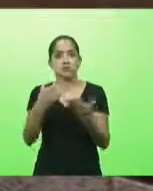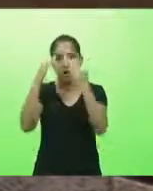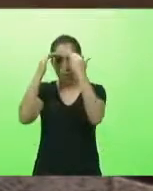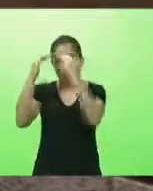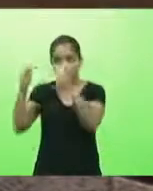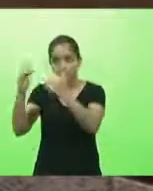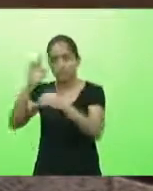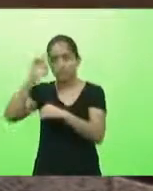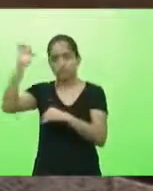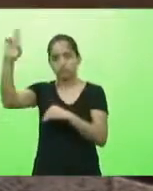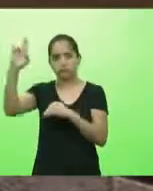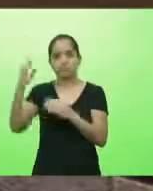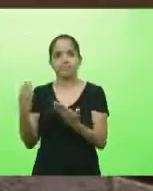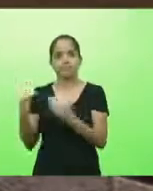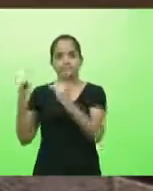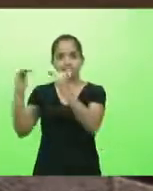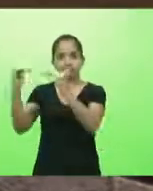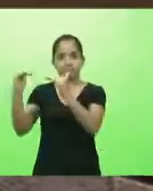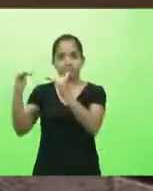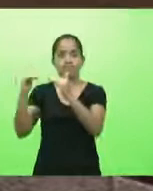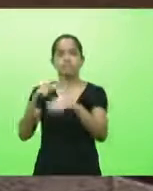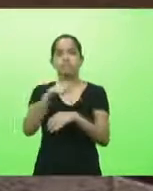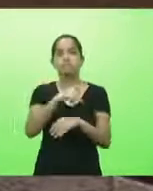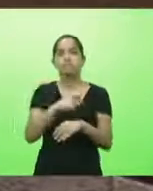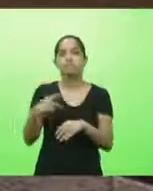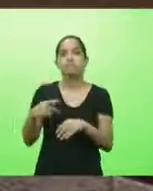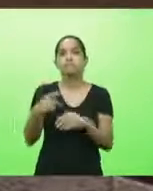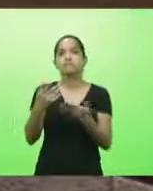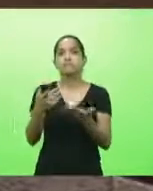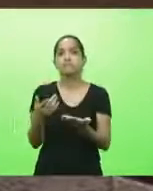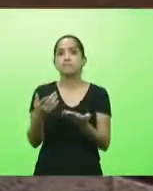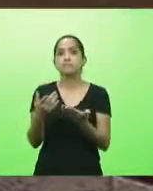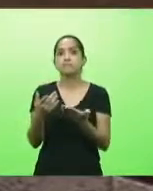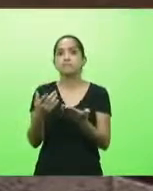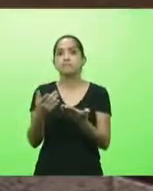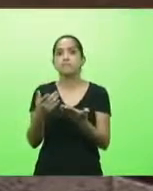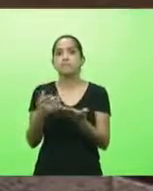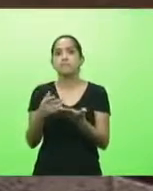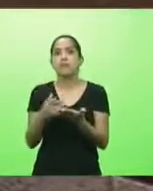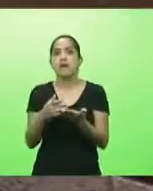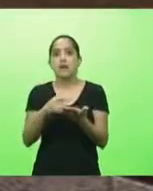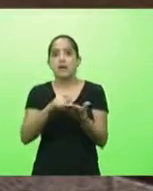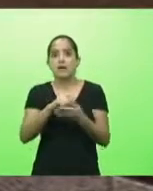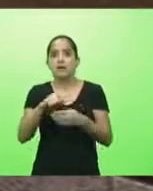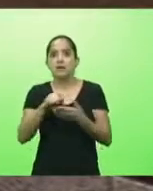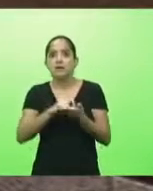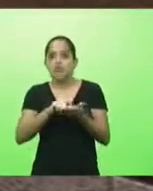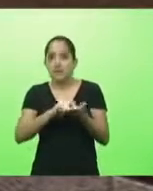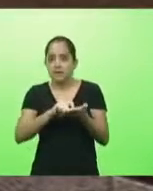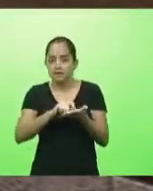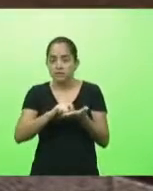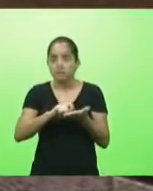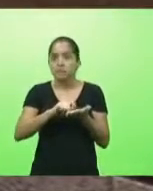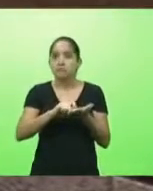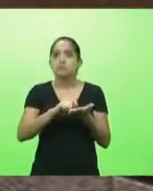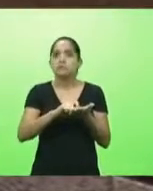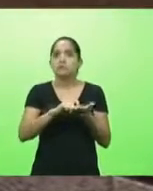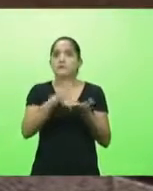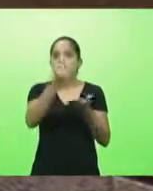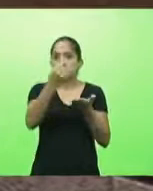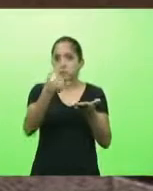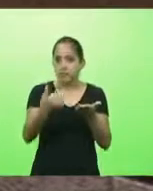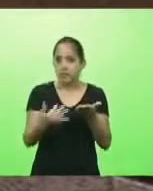as autoridades e o pastor ali na sua simplicidade disse olha assim lá na Mauro Ramos tem o pastor que